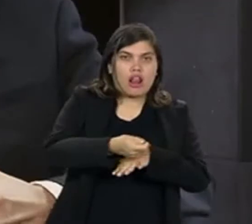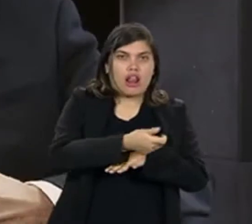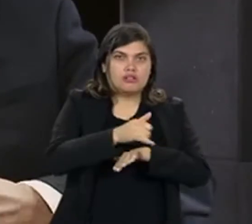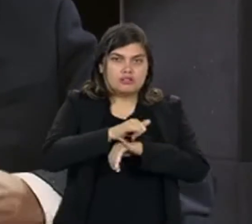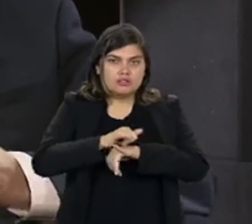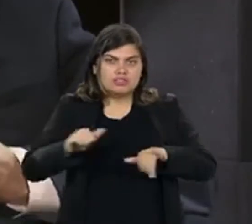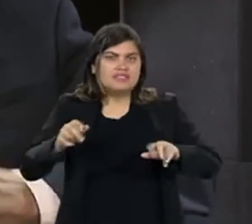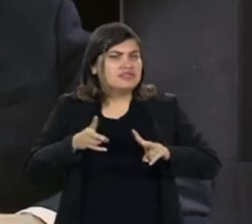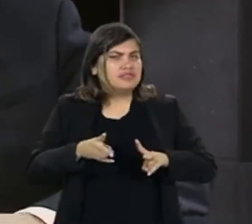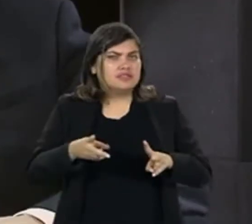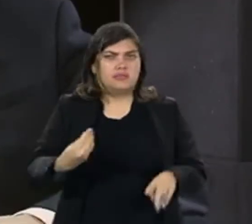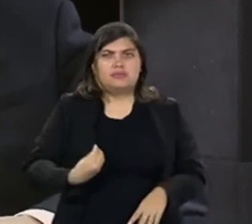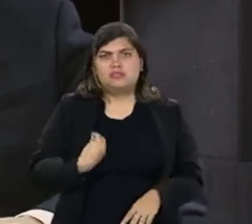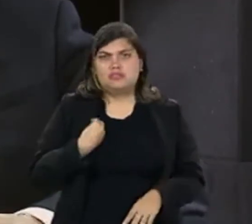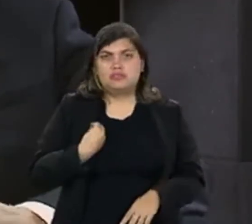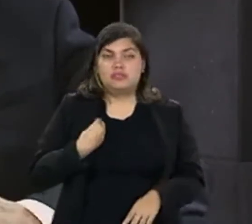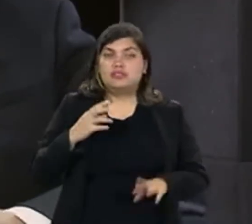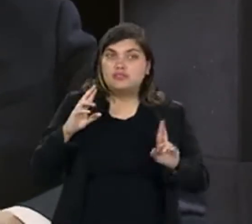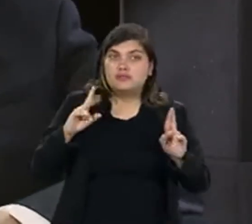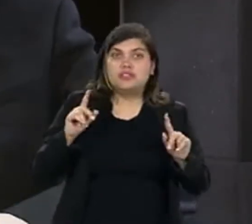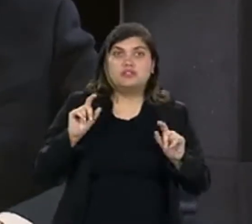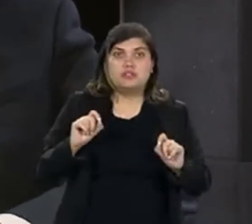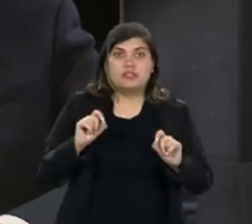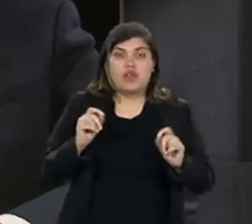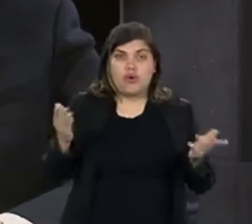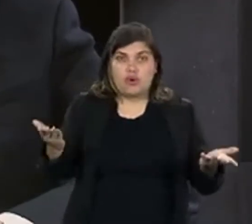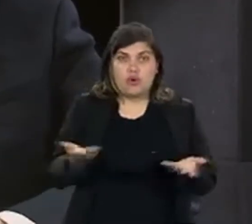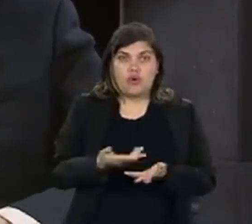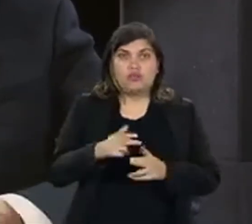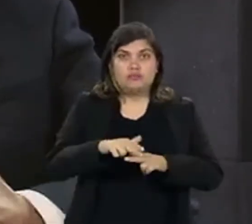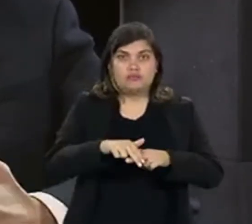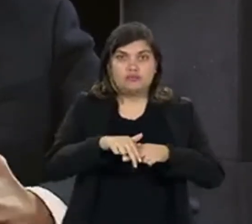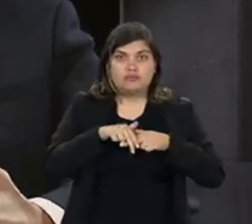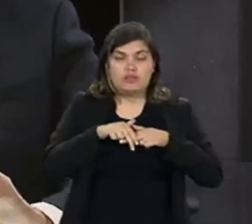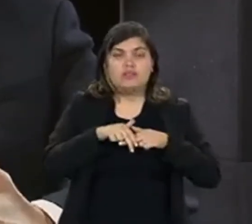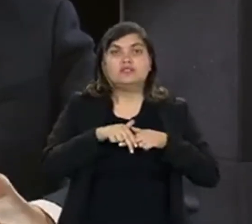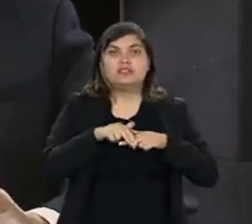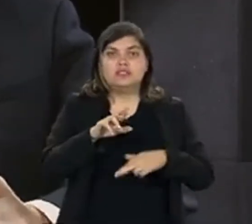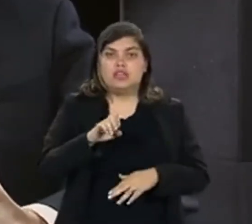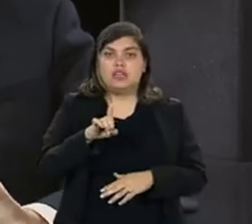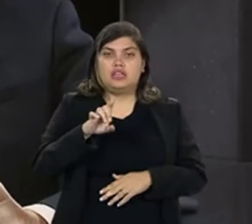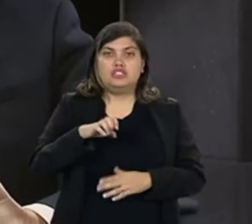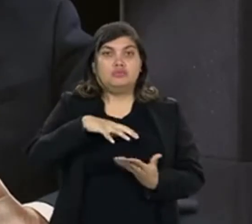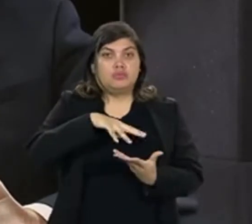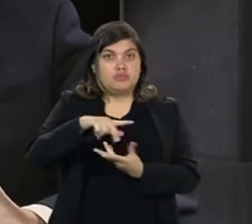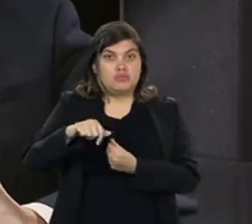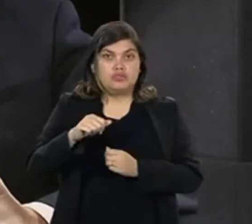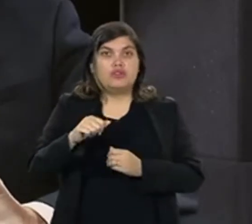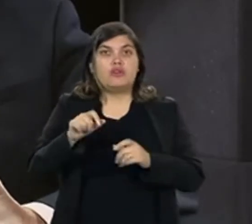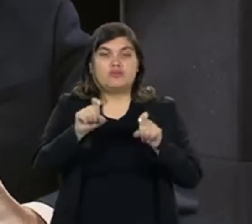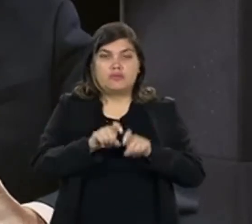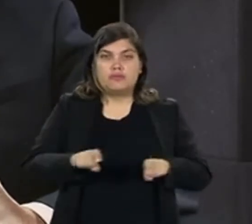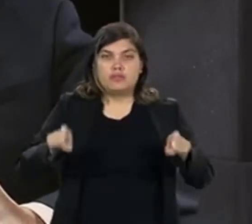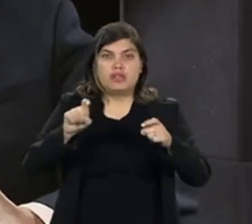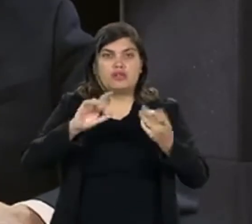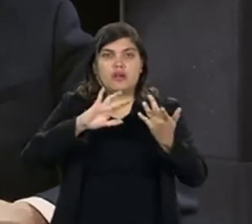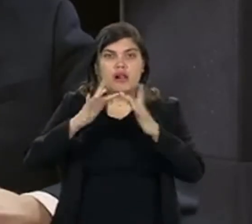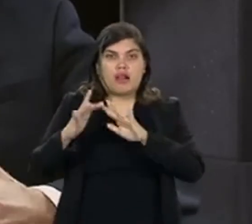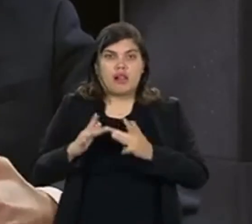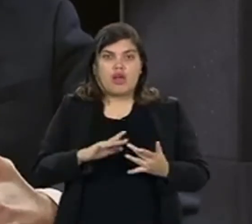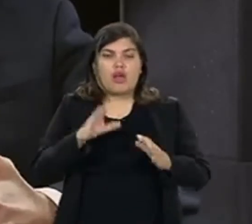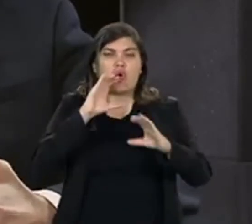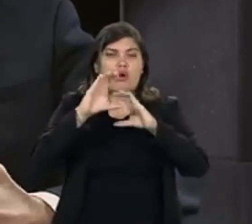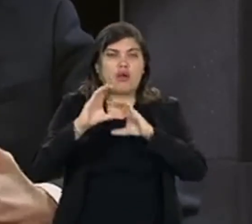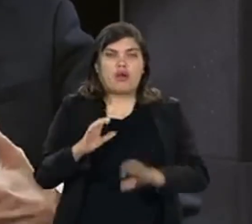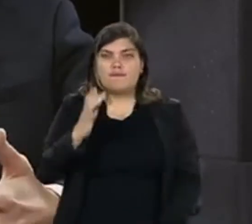ou seja, nem é notícia, sempre existiu. A diferença é que hoje, por conta da rede mundial de computadores e da